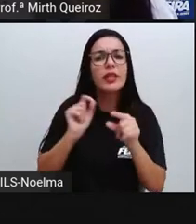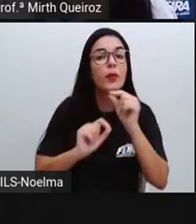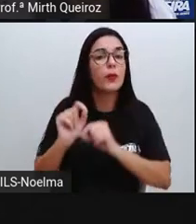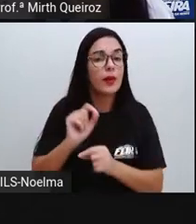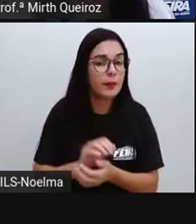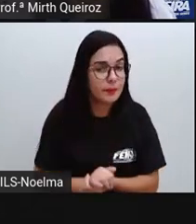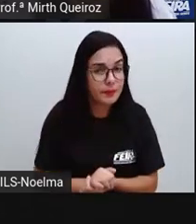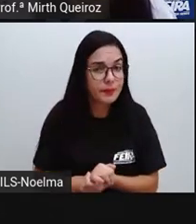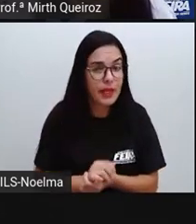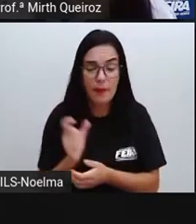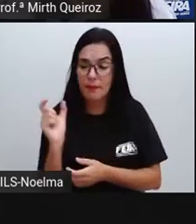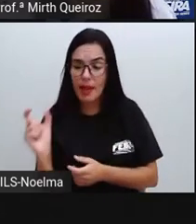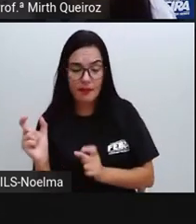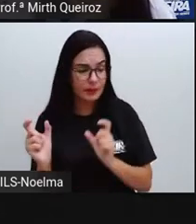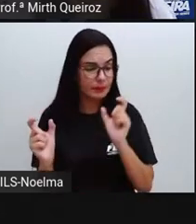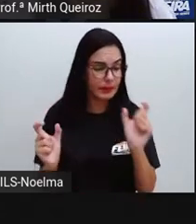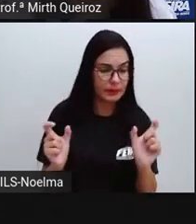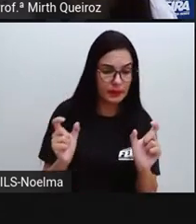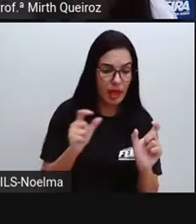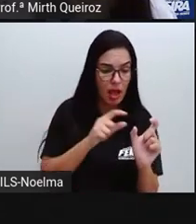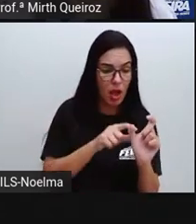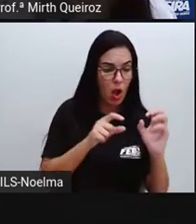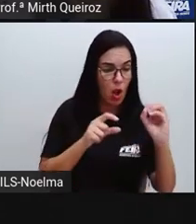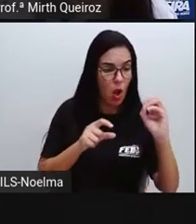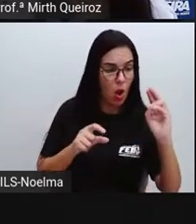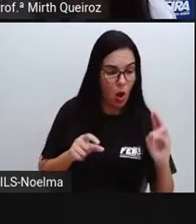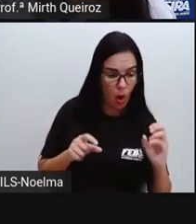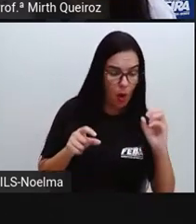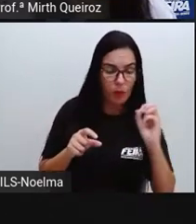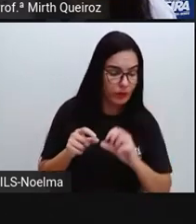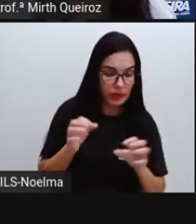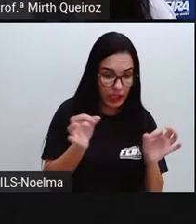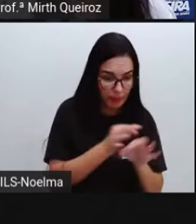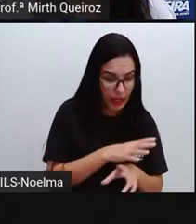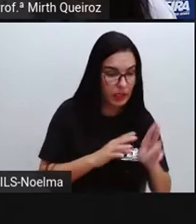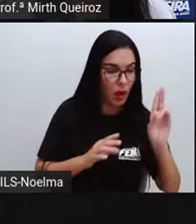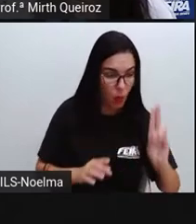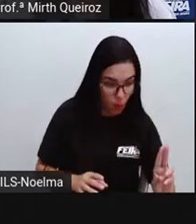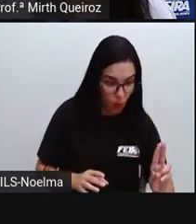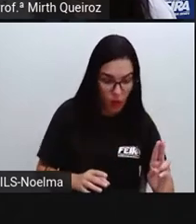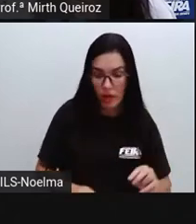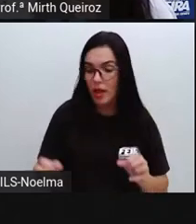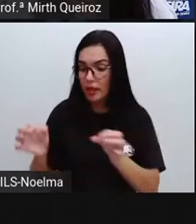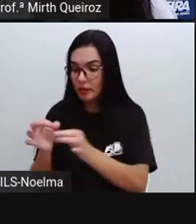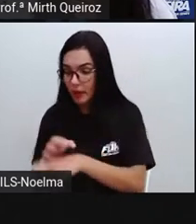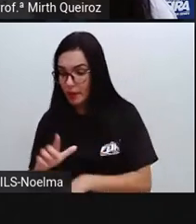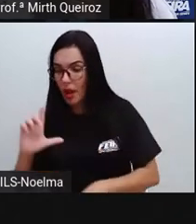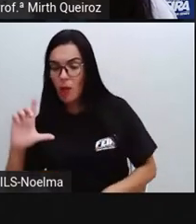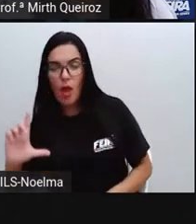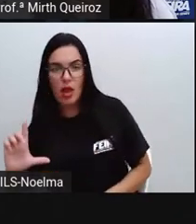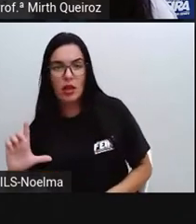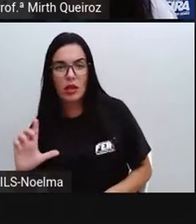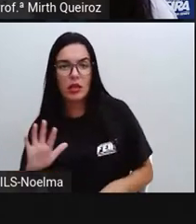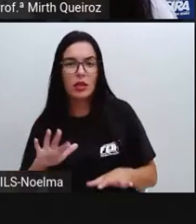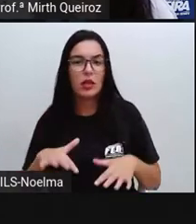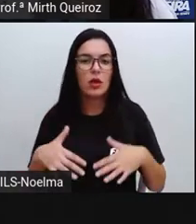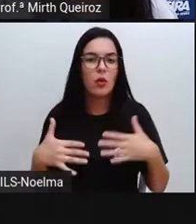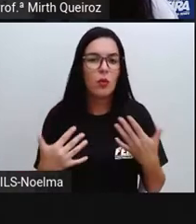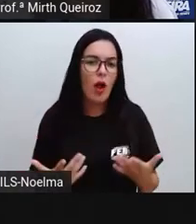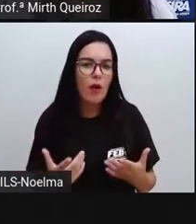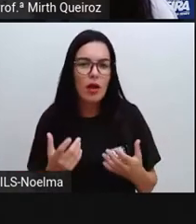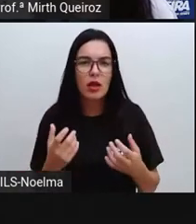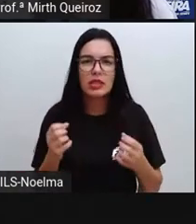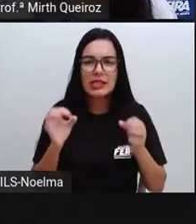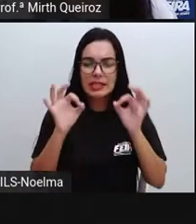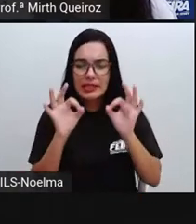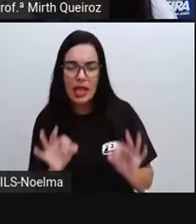entre essas palavras? Nós temos palavras que finalizam e terminam com U e outras terminam com L, né?